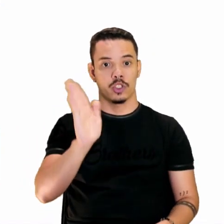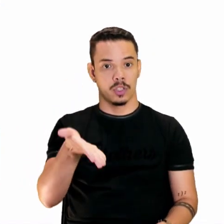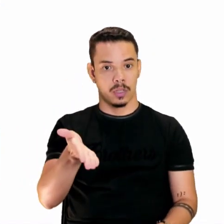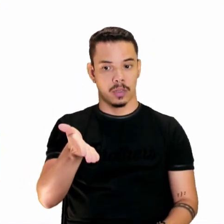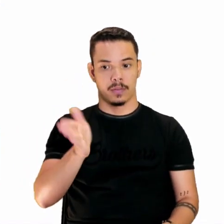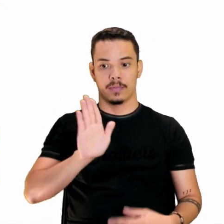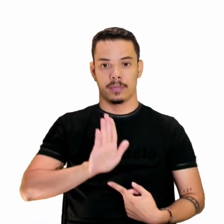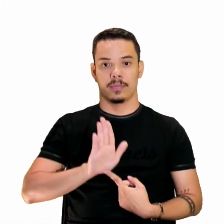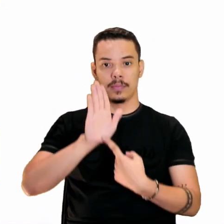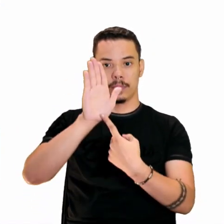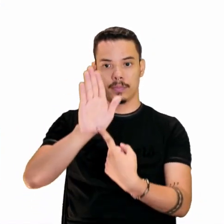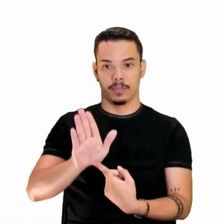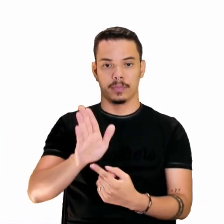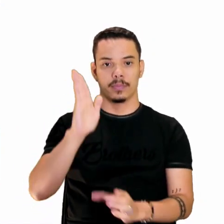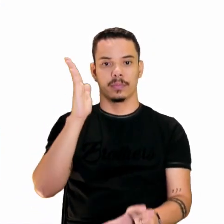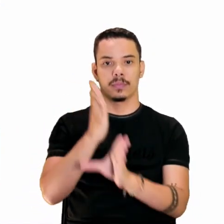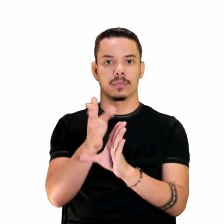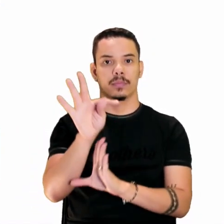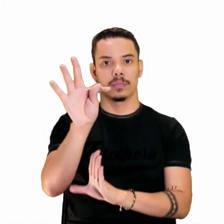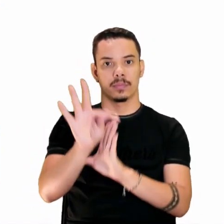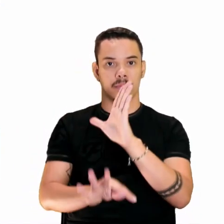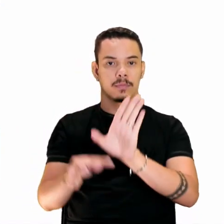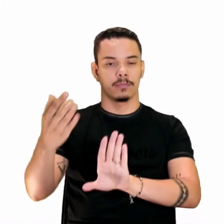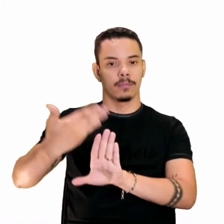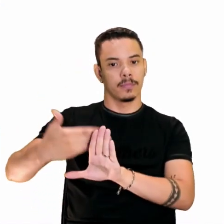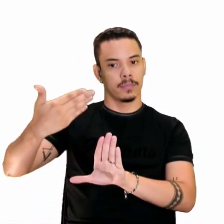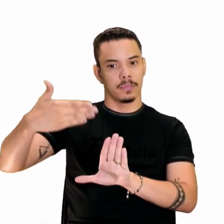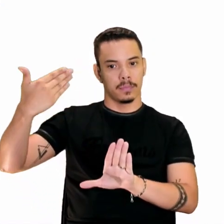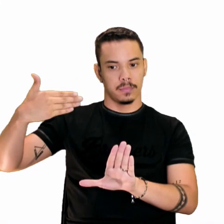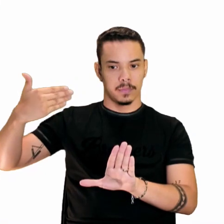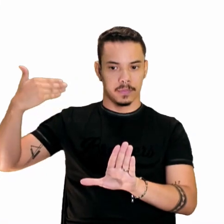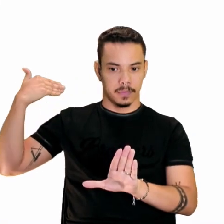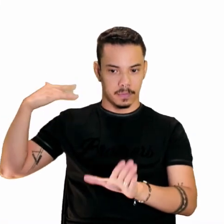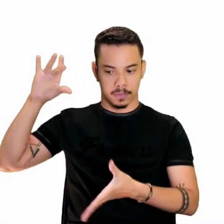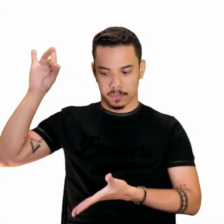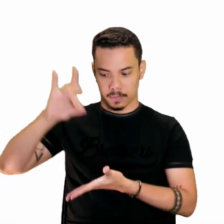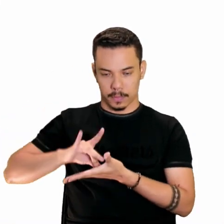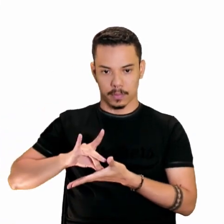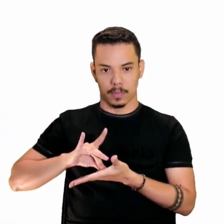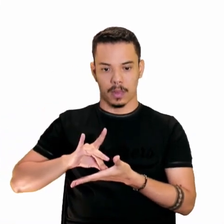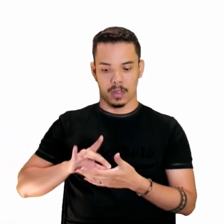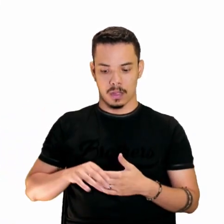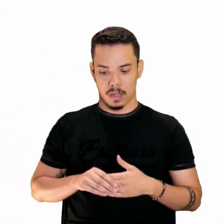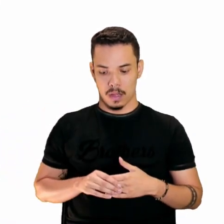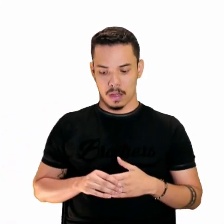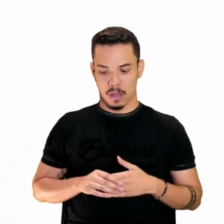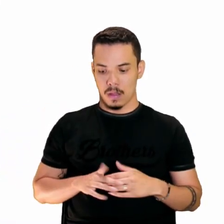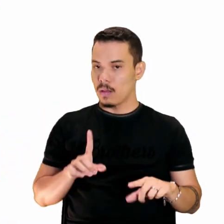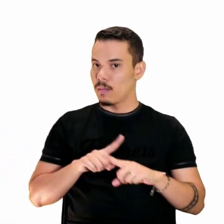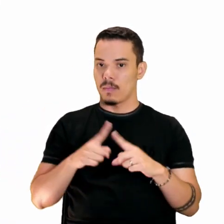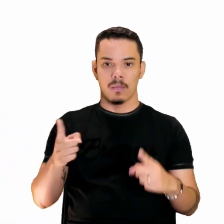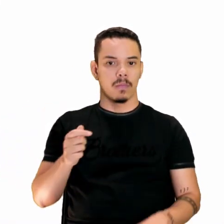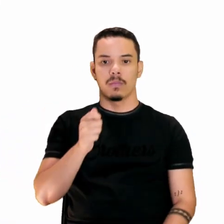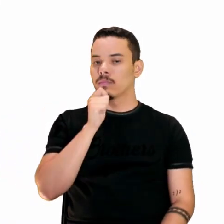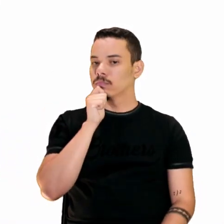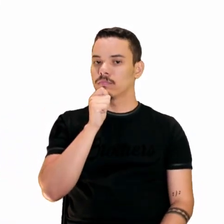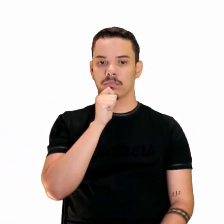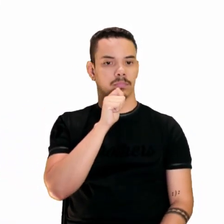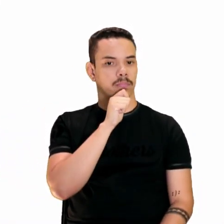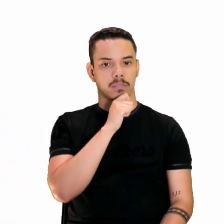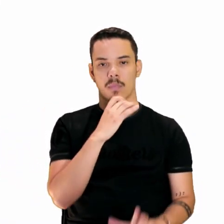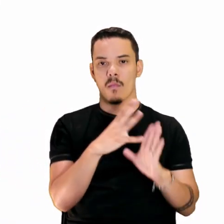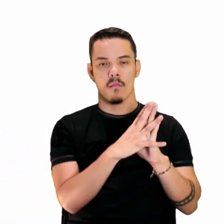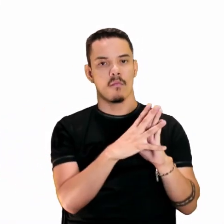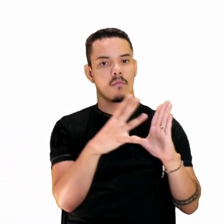já apresentados por textos anteriores, os textos originais, né? Não o farão com